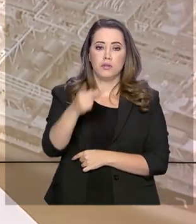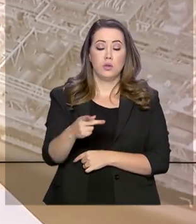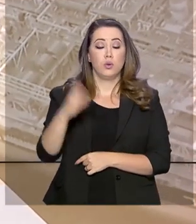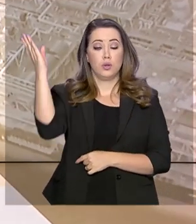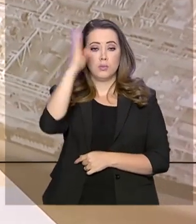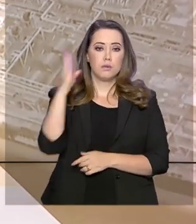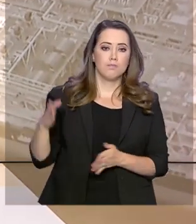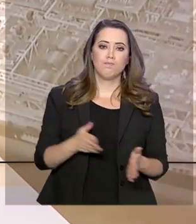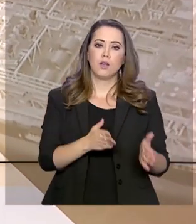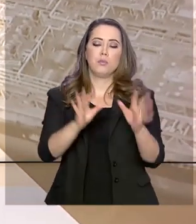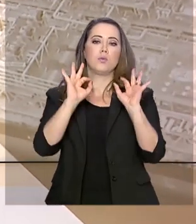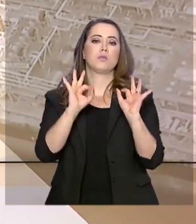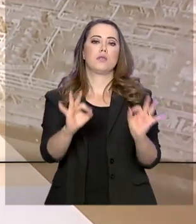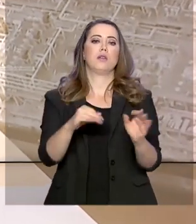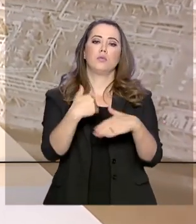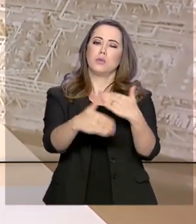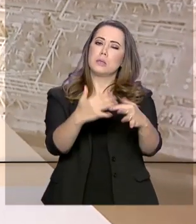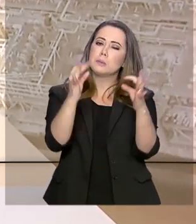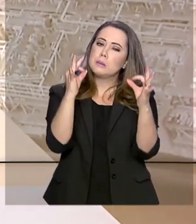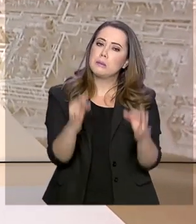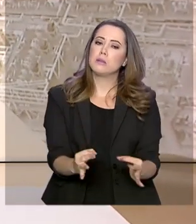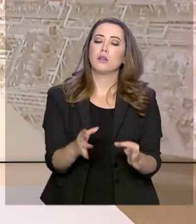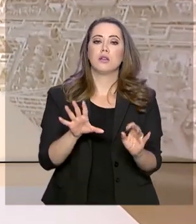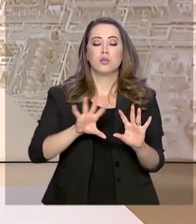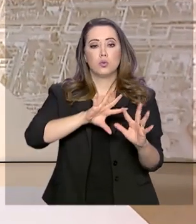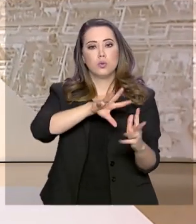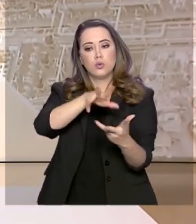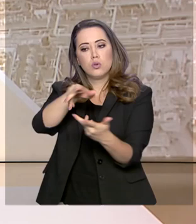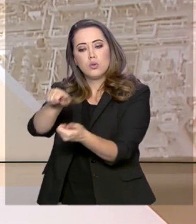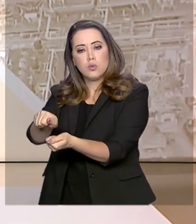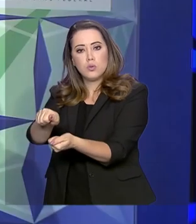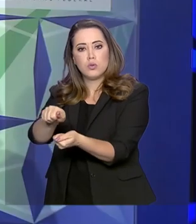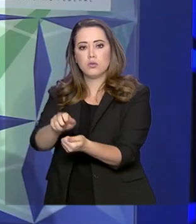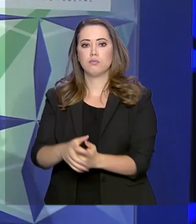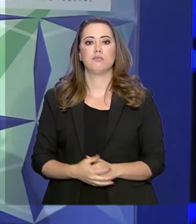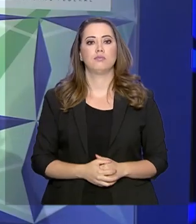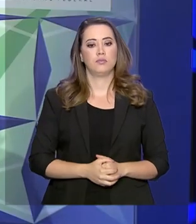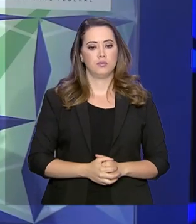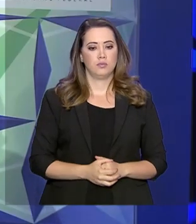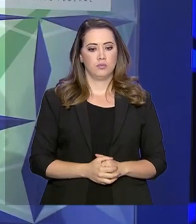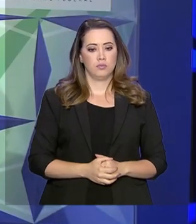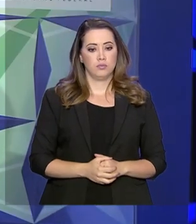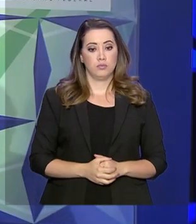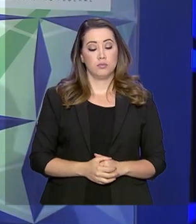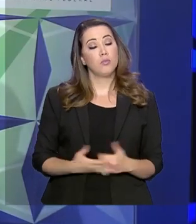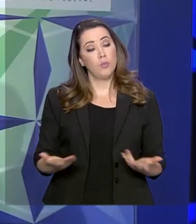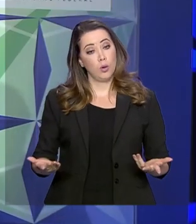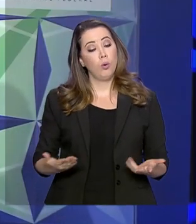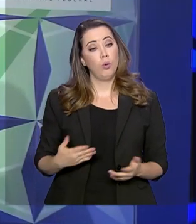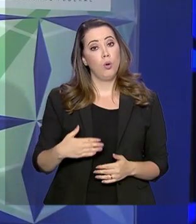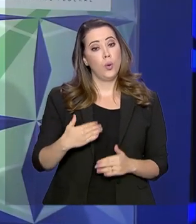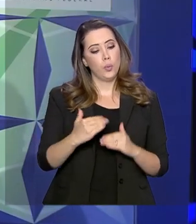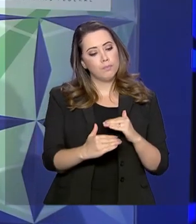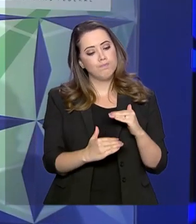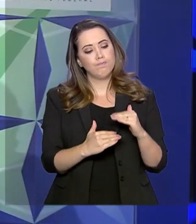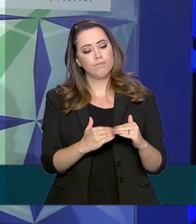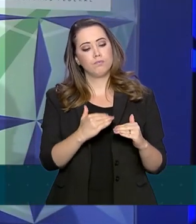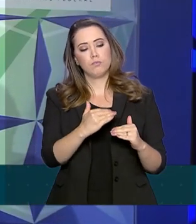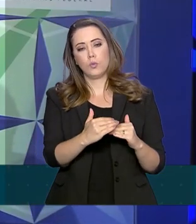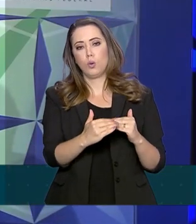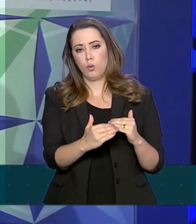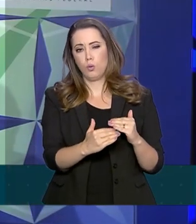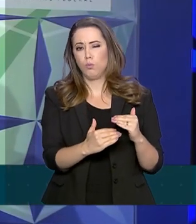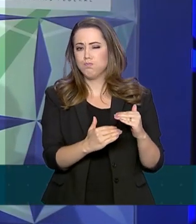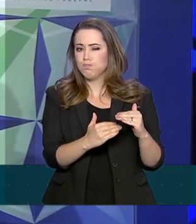certa com um crescimento consistente e sustentável. O crescimento que está começando agora é um